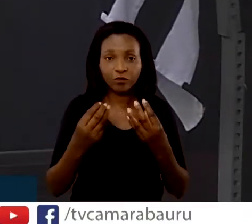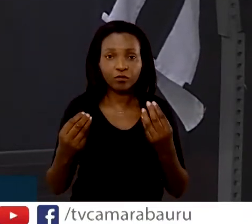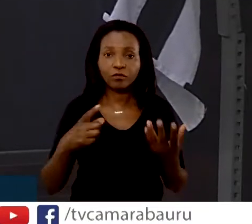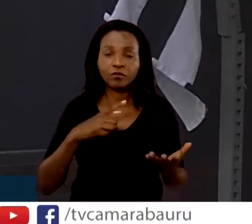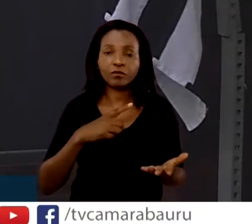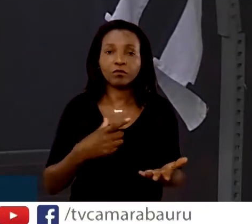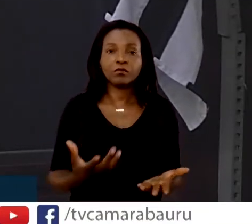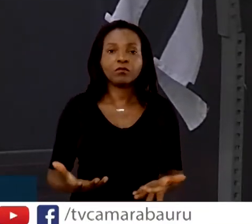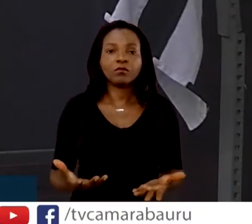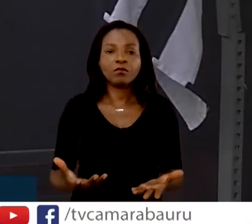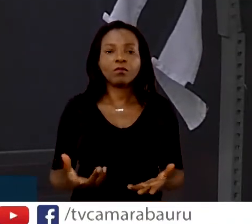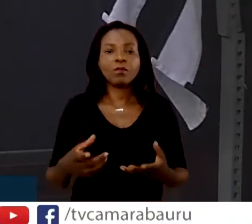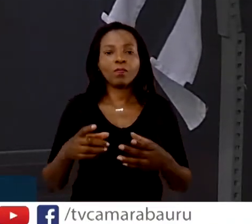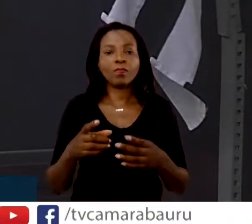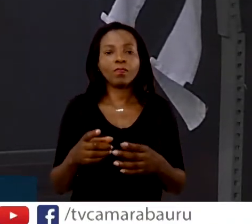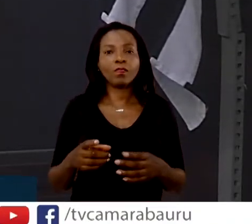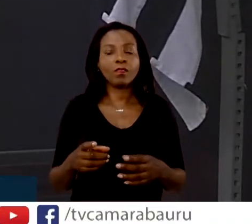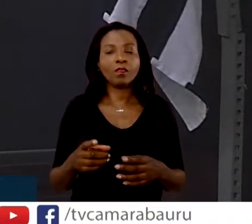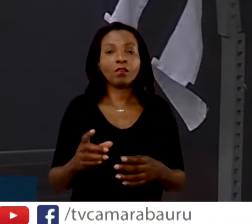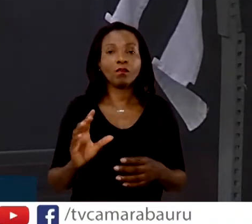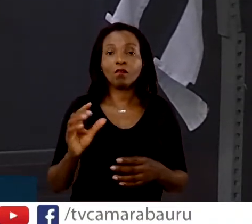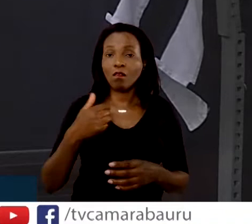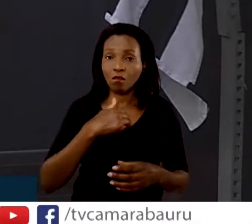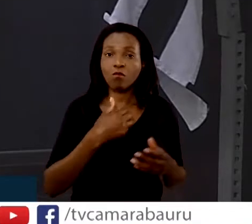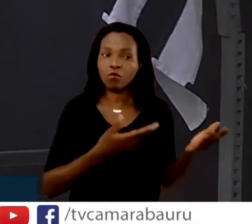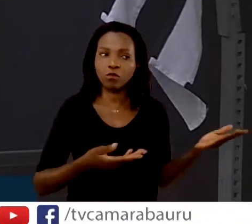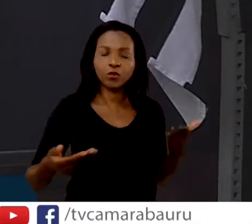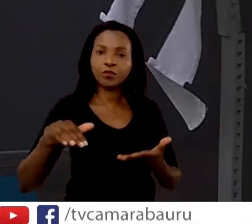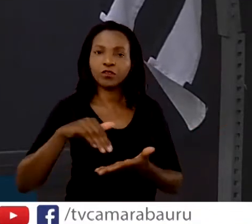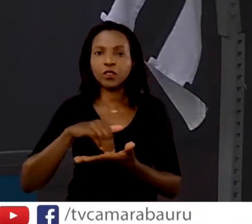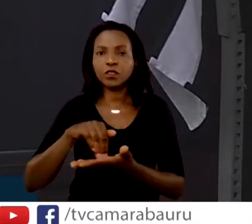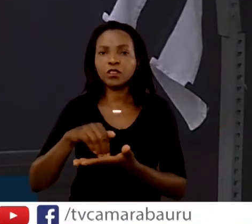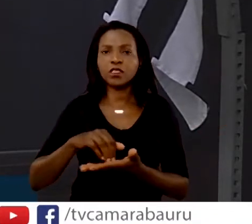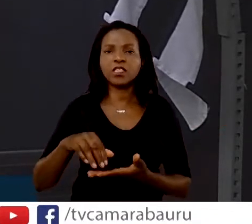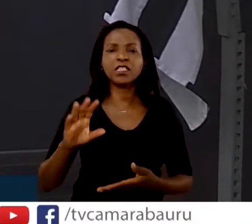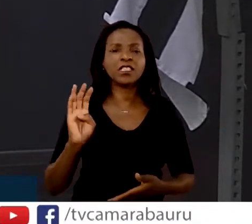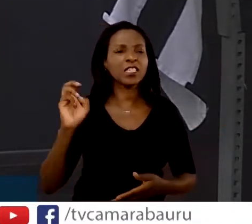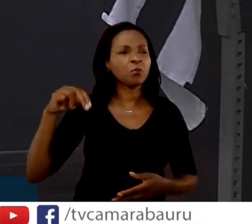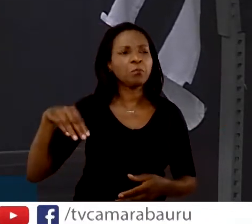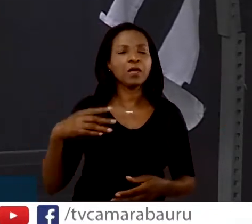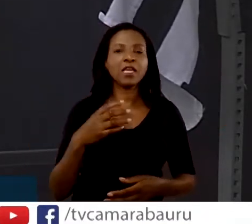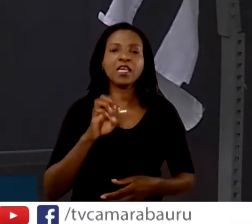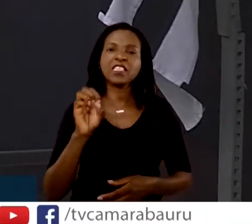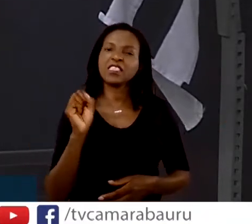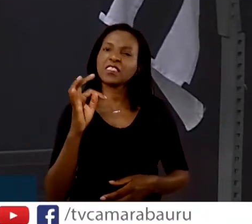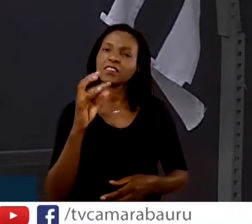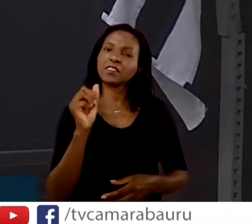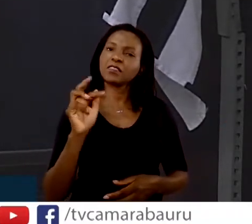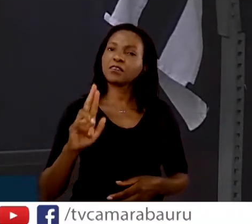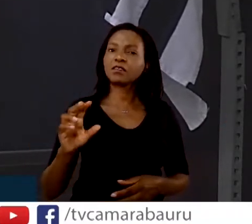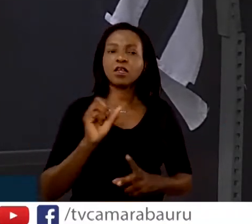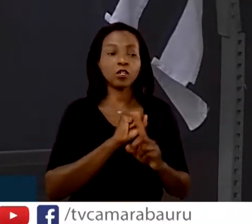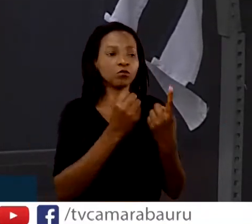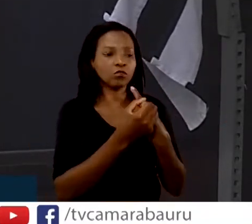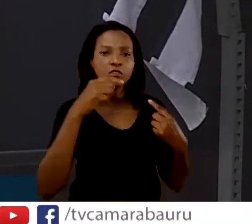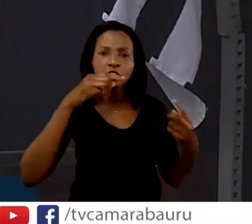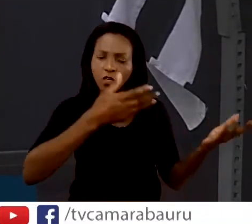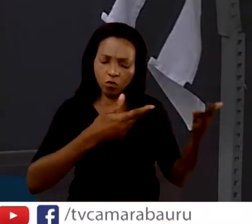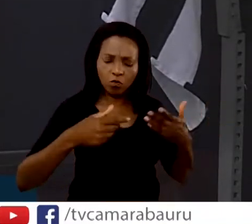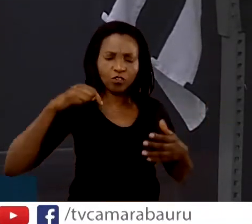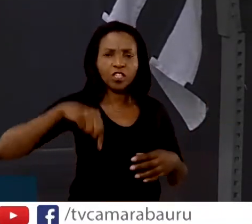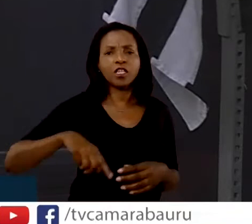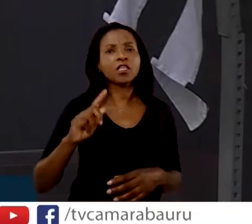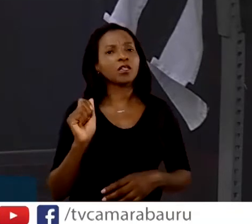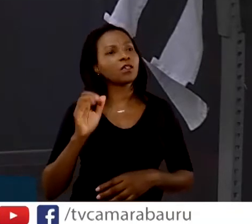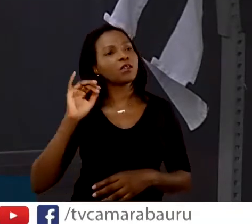Inclusive, recentemente, convidei o secretário do Bem-Estar Social para vir aqui no gabinete, passei para ele, essas dificuldades, e essas